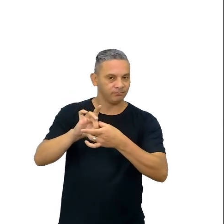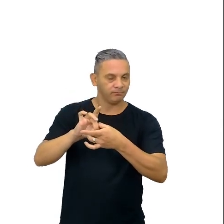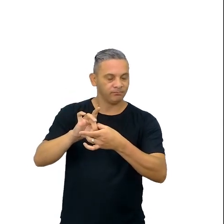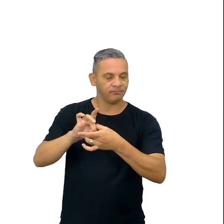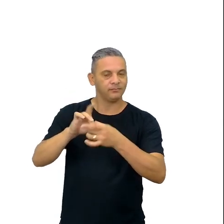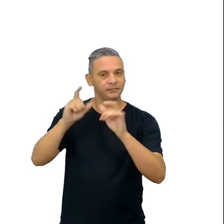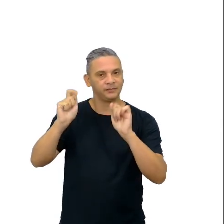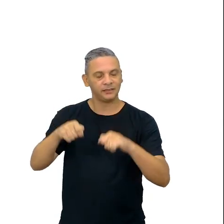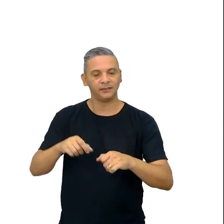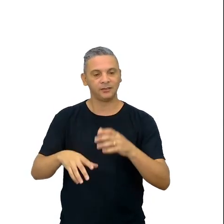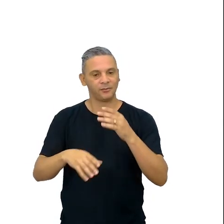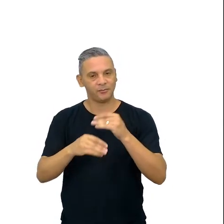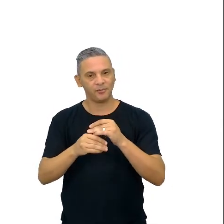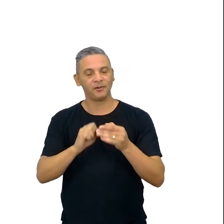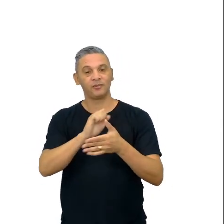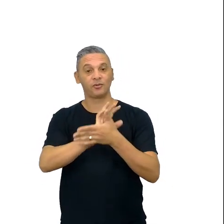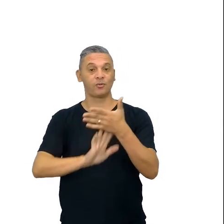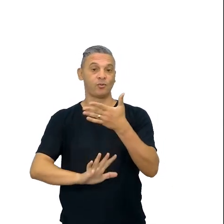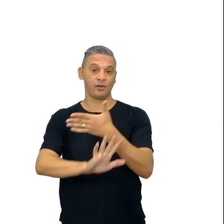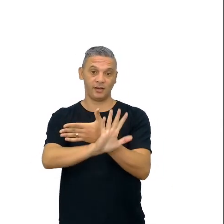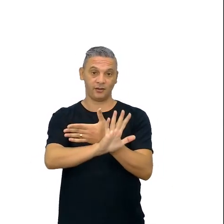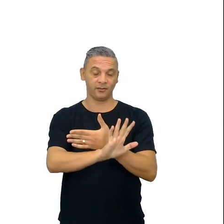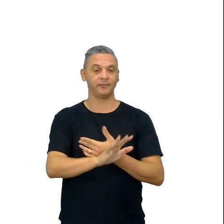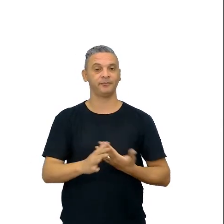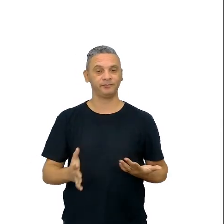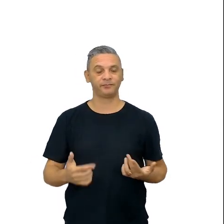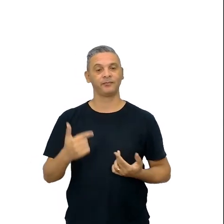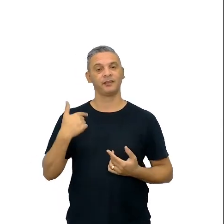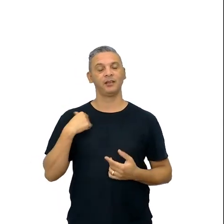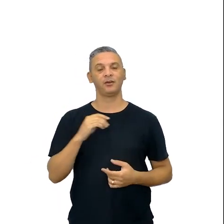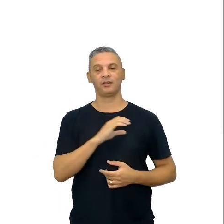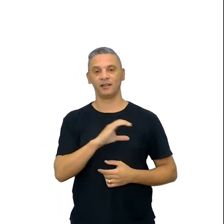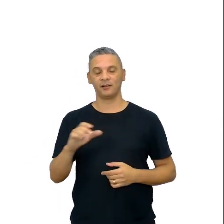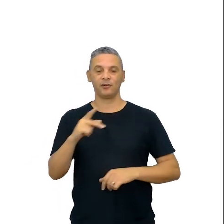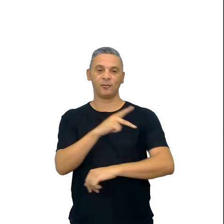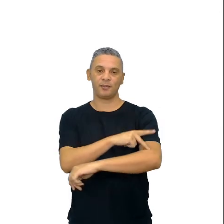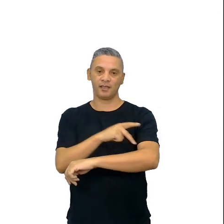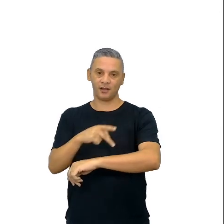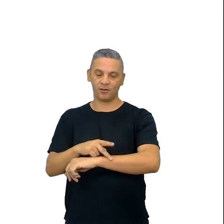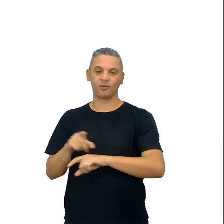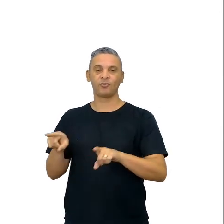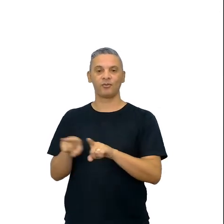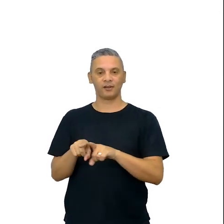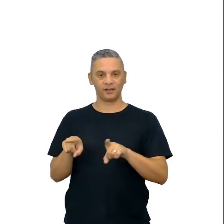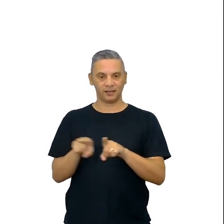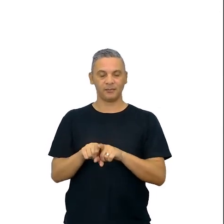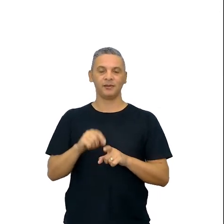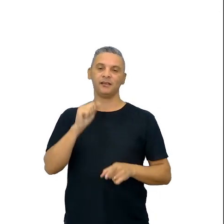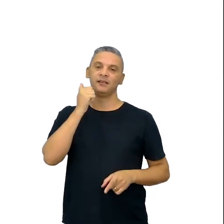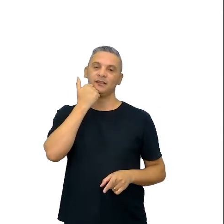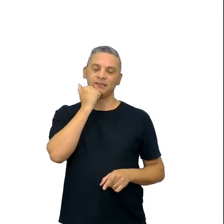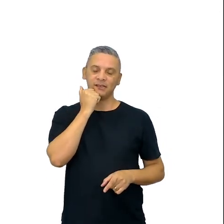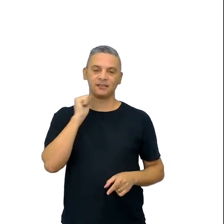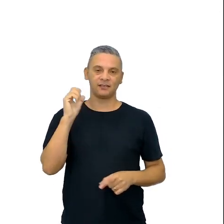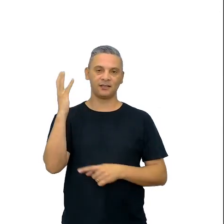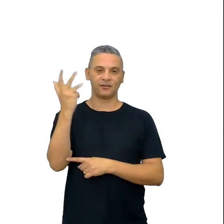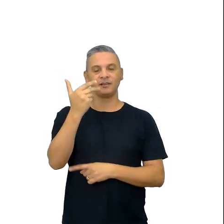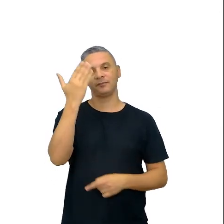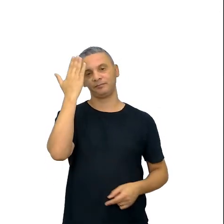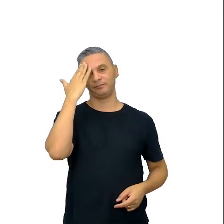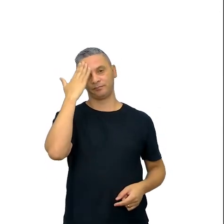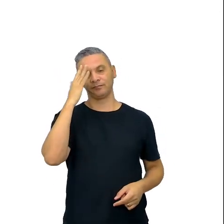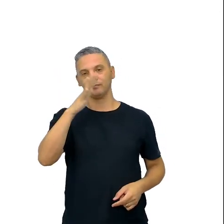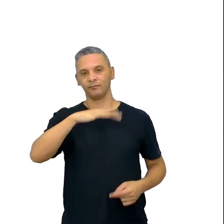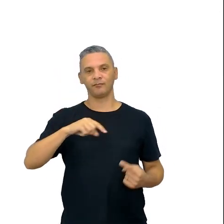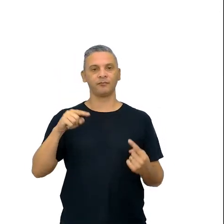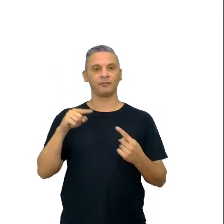curriculares. falo isso porque eu sou coordenadora pedagógica da área, no caso de área, né, de ciência da natureza e eu sei que essa é